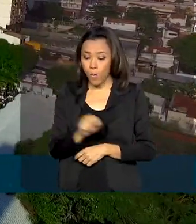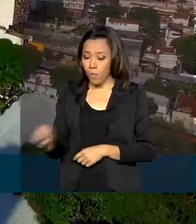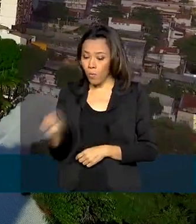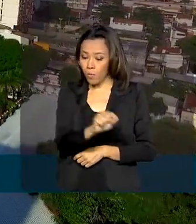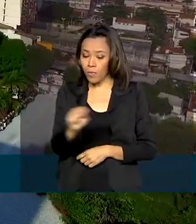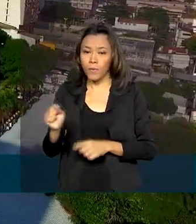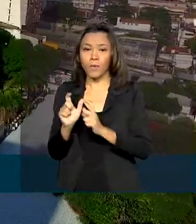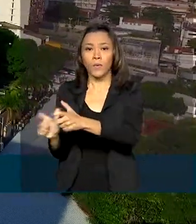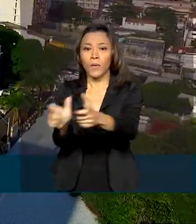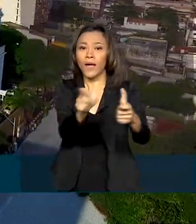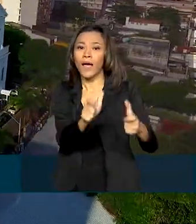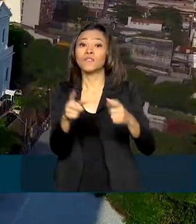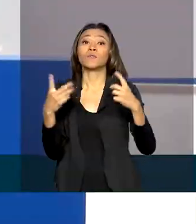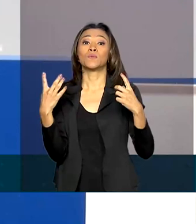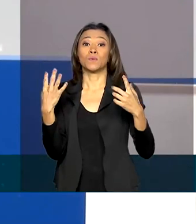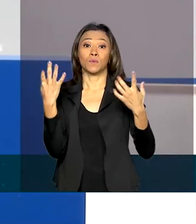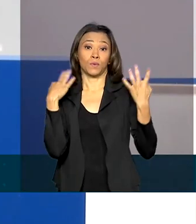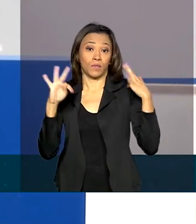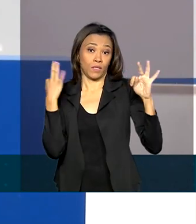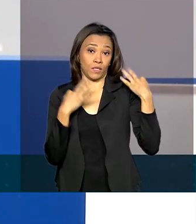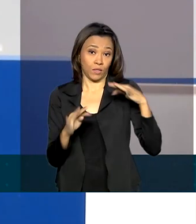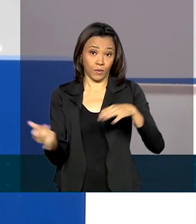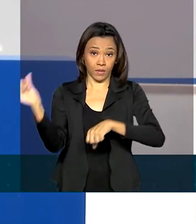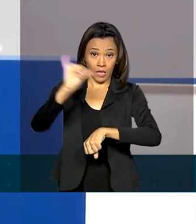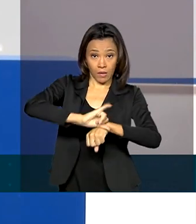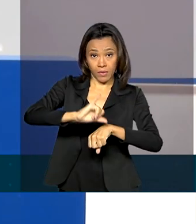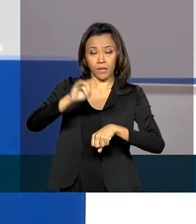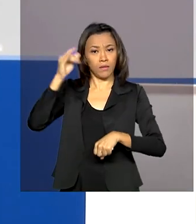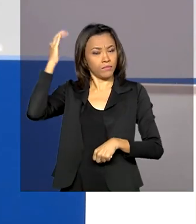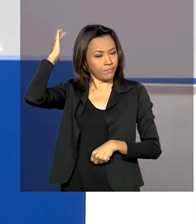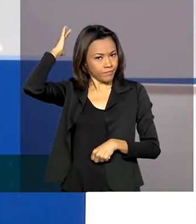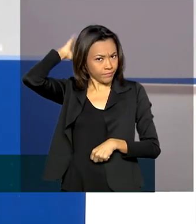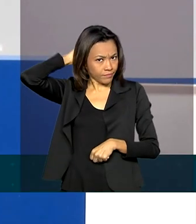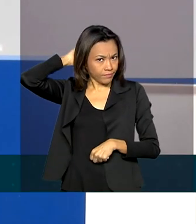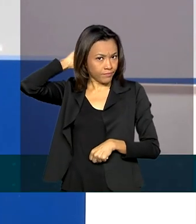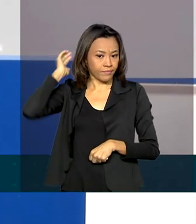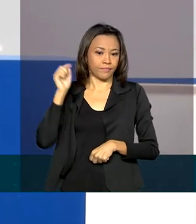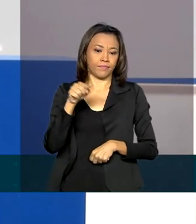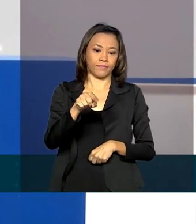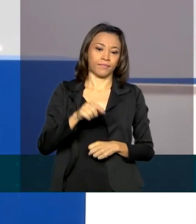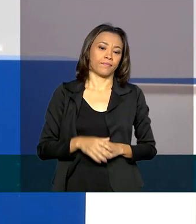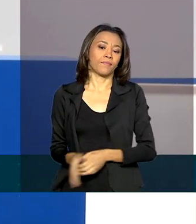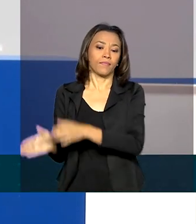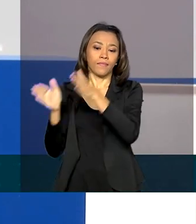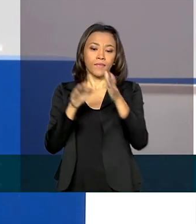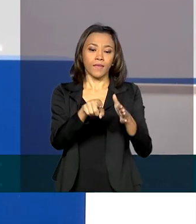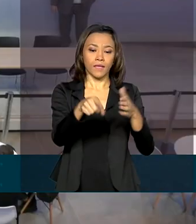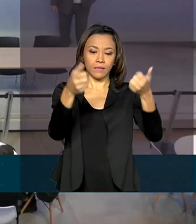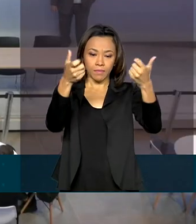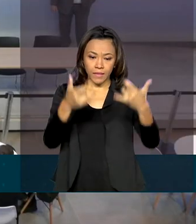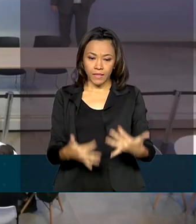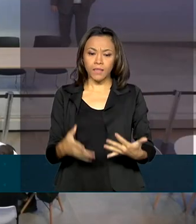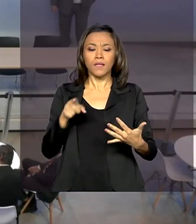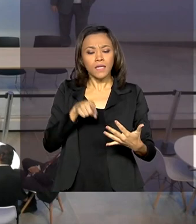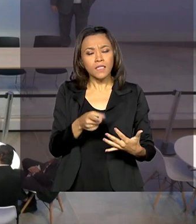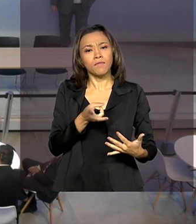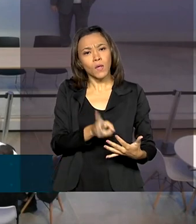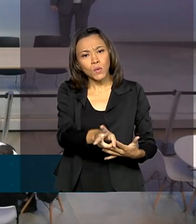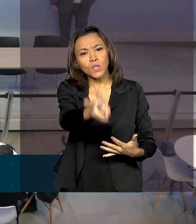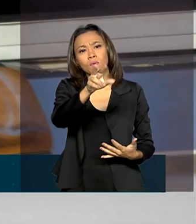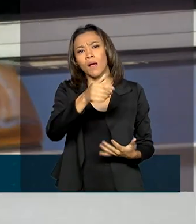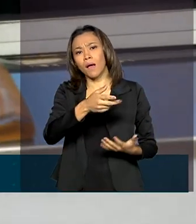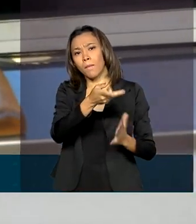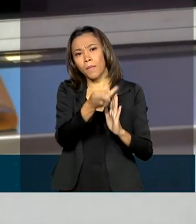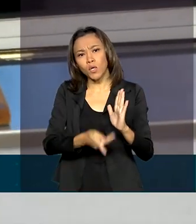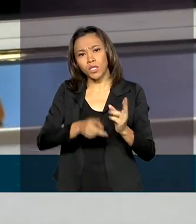turísticos da capital paraense. Isso aqui é um primeiro passo para que se continue em diversos outros projetos de iluminação